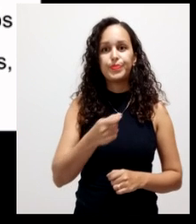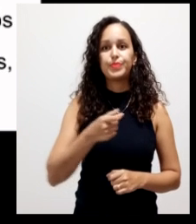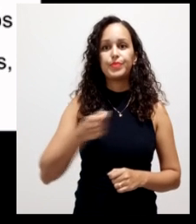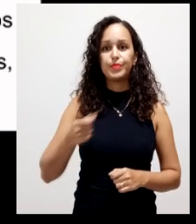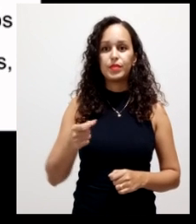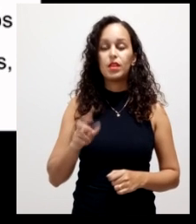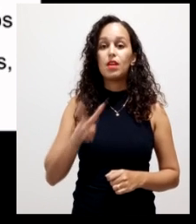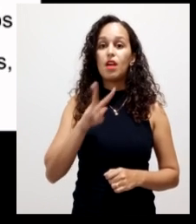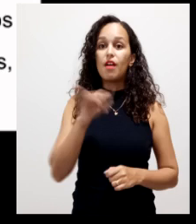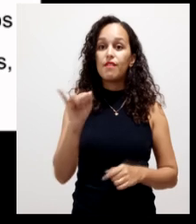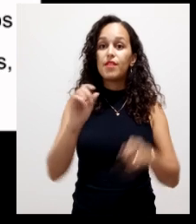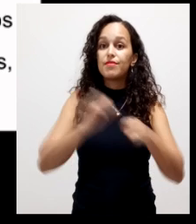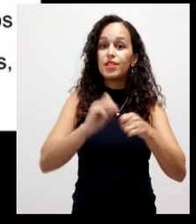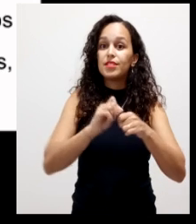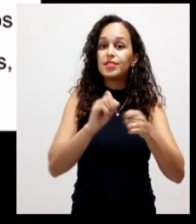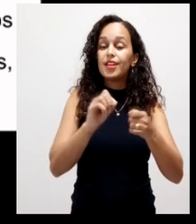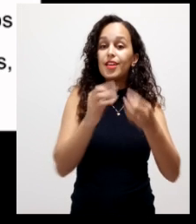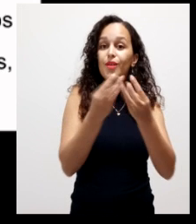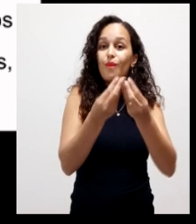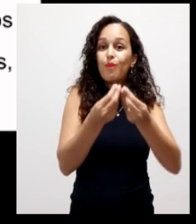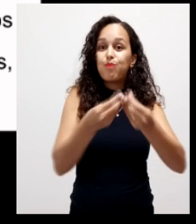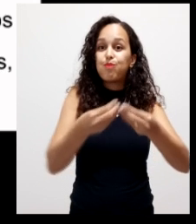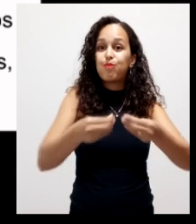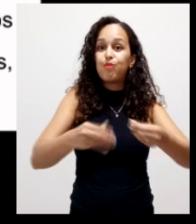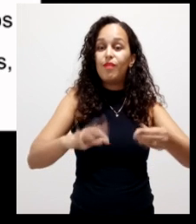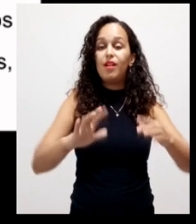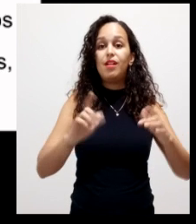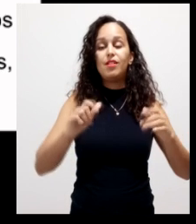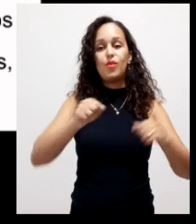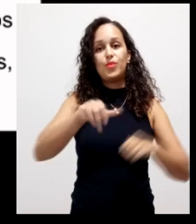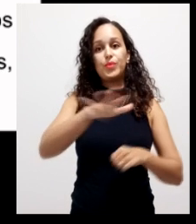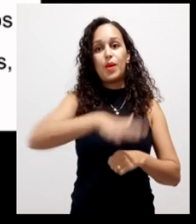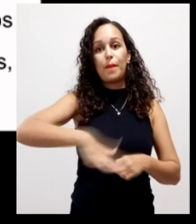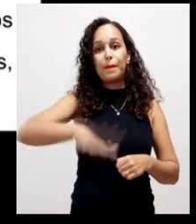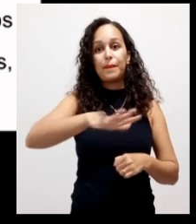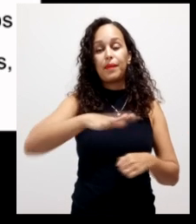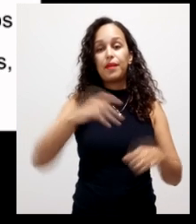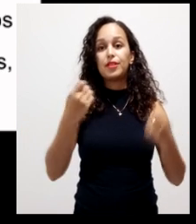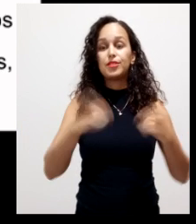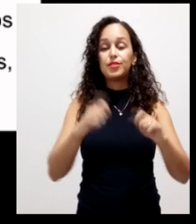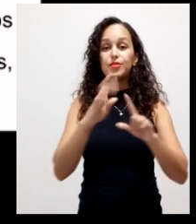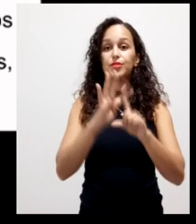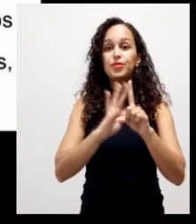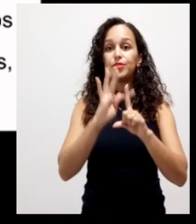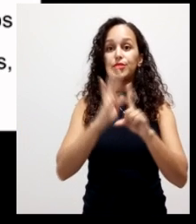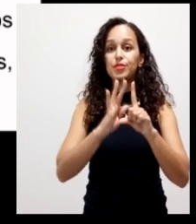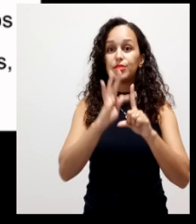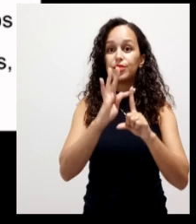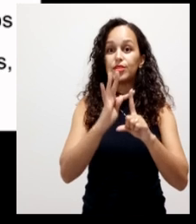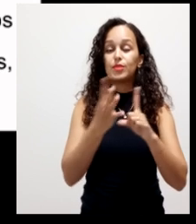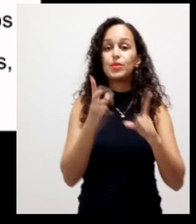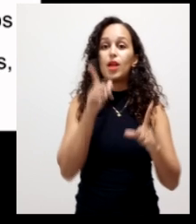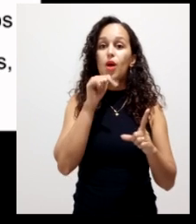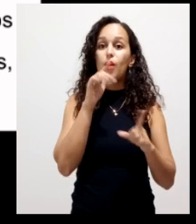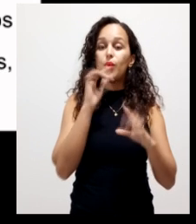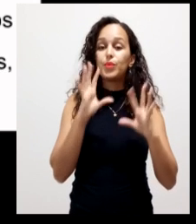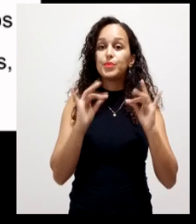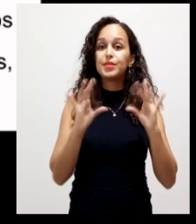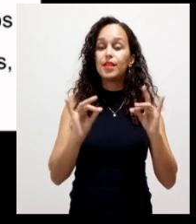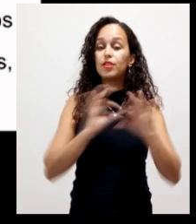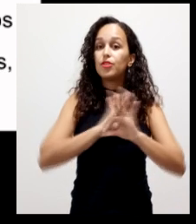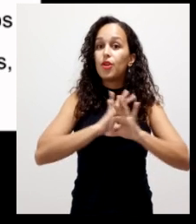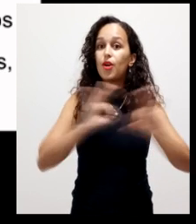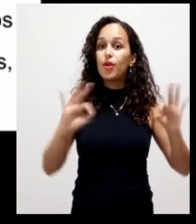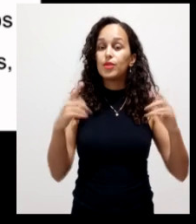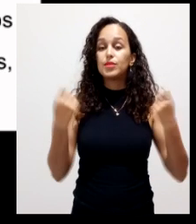são eles que vão fazer essa decomposição então é necessário que ambiente esteja em condições de temperatura umidade ideal